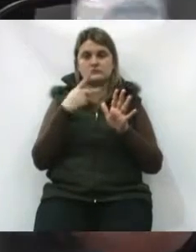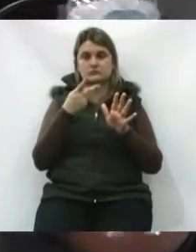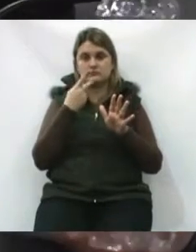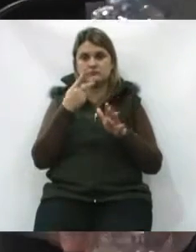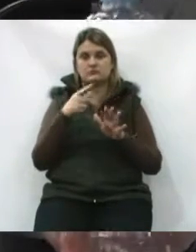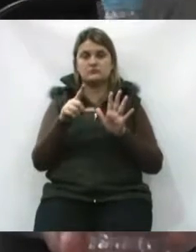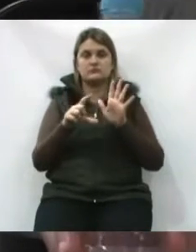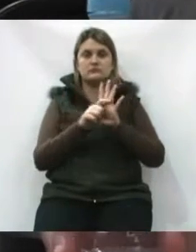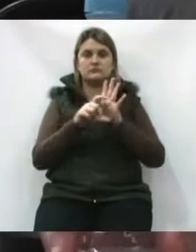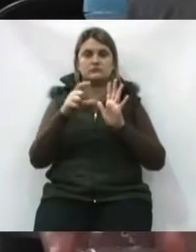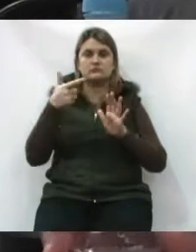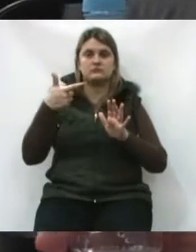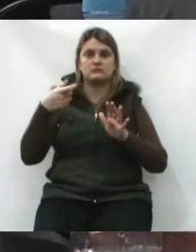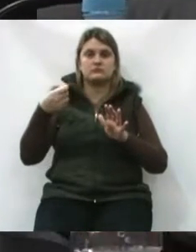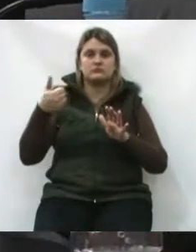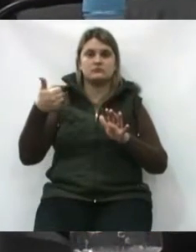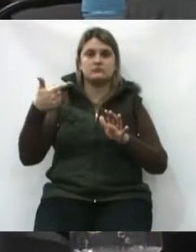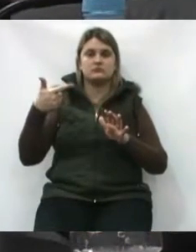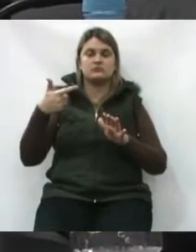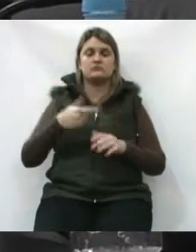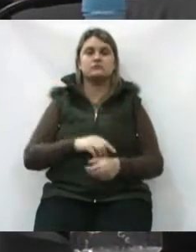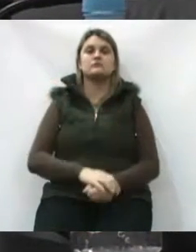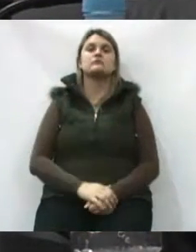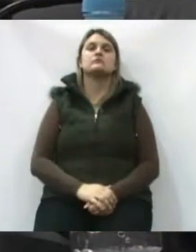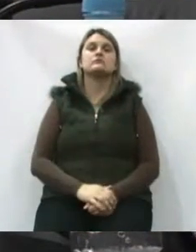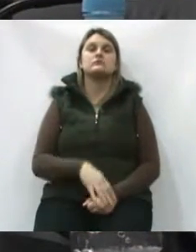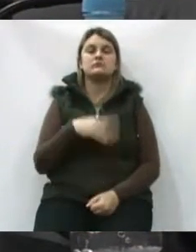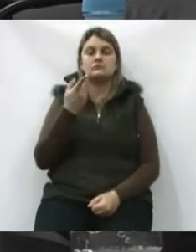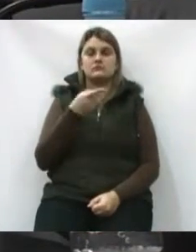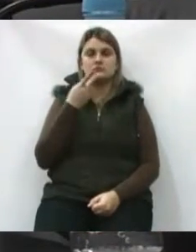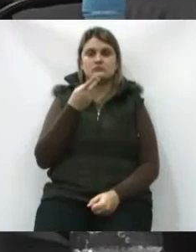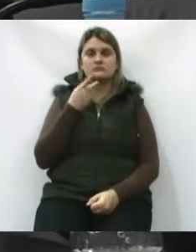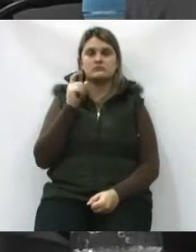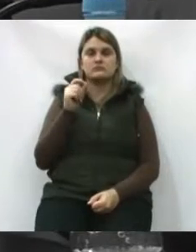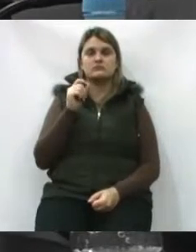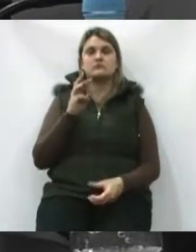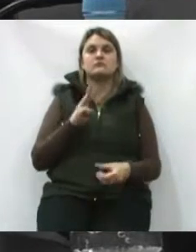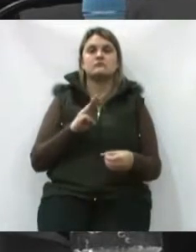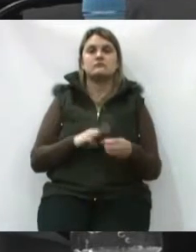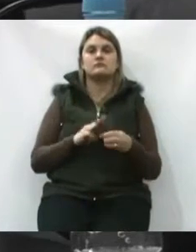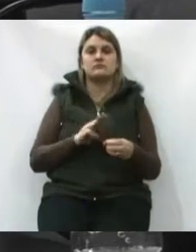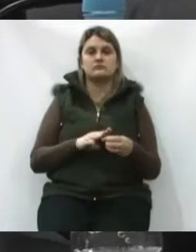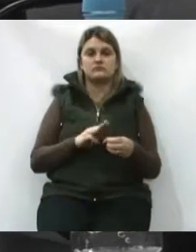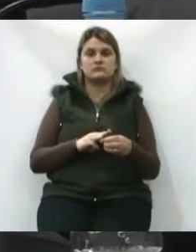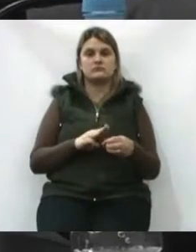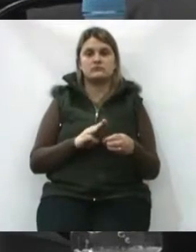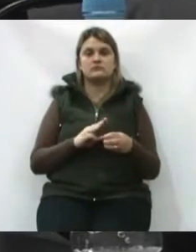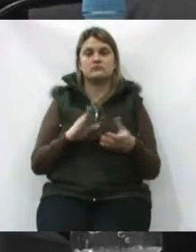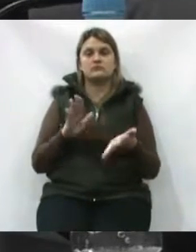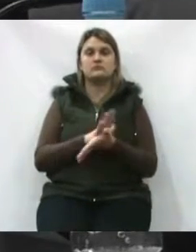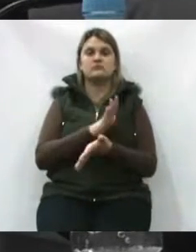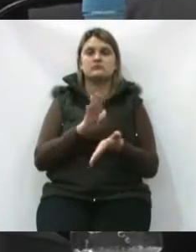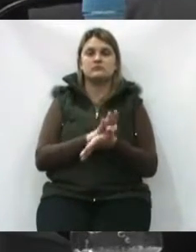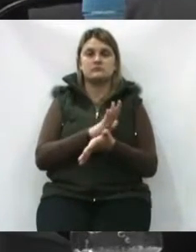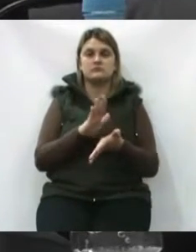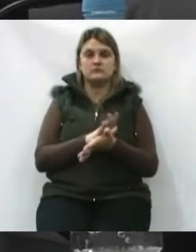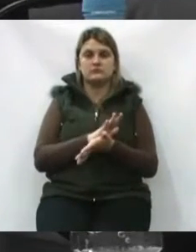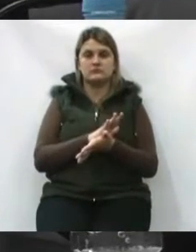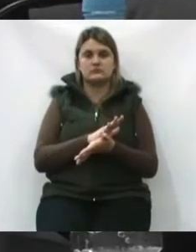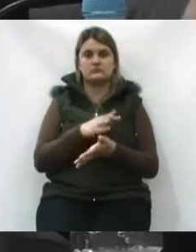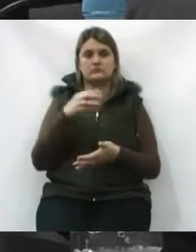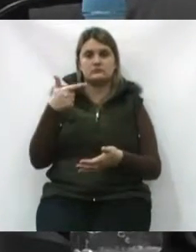salvo engano, 212, ele prevê que o município gastará, no mínimo,